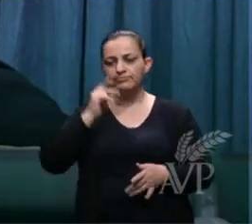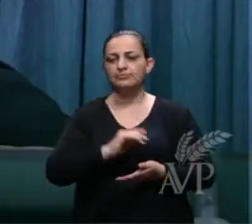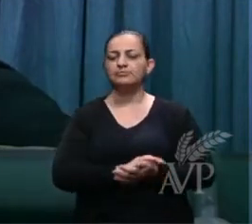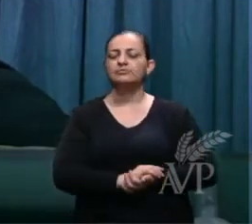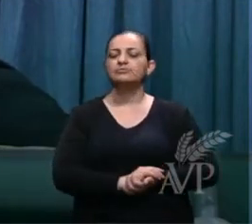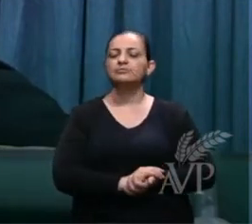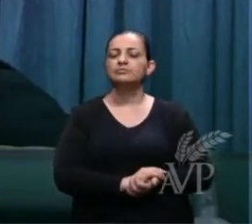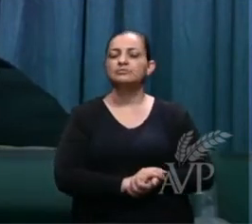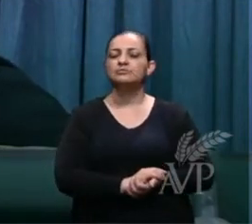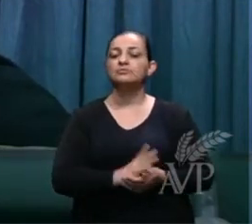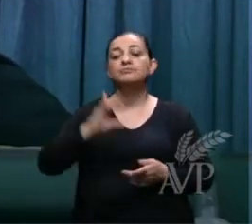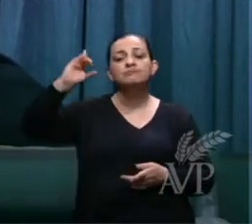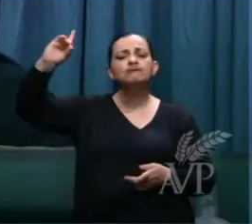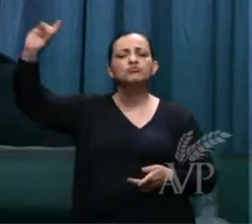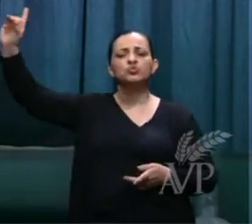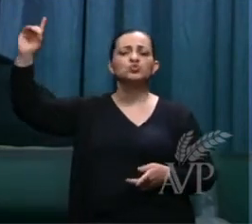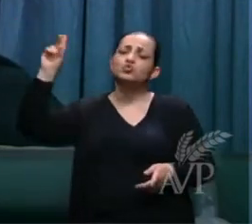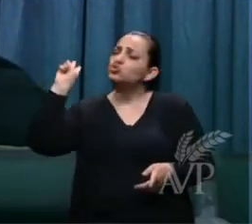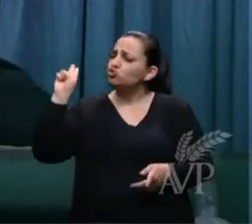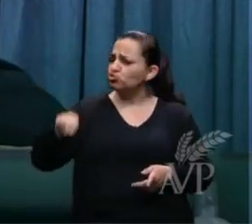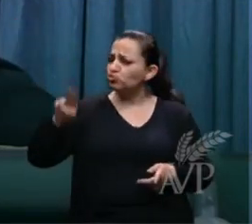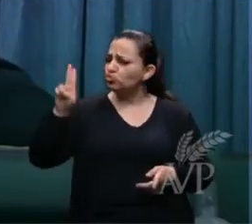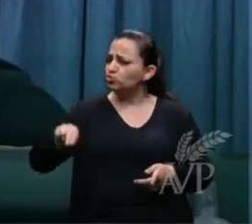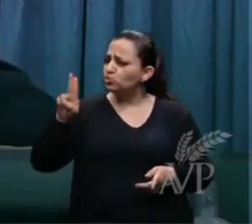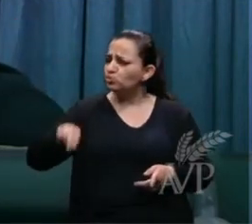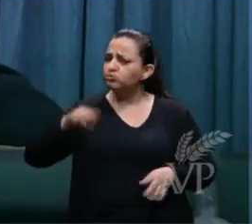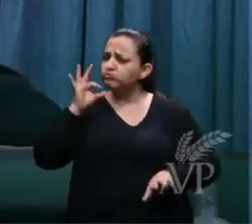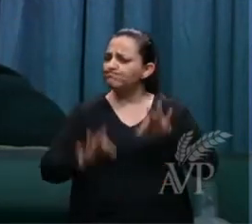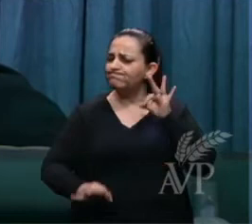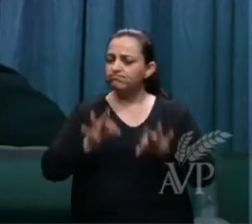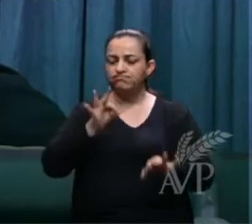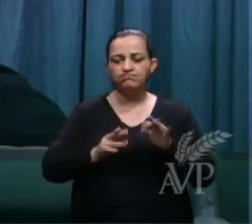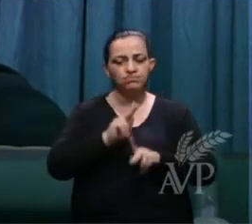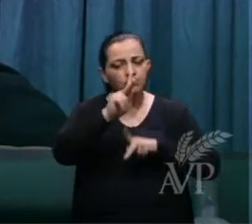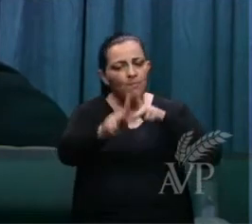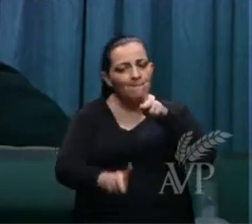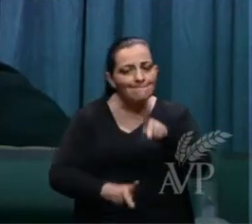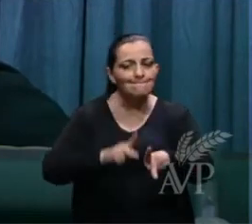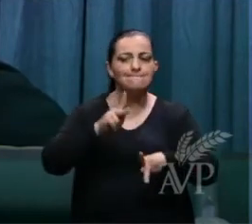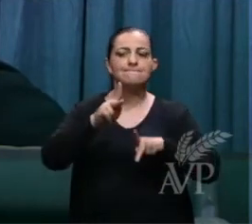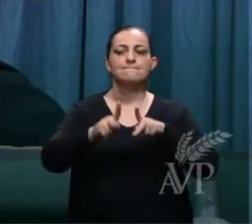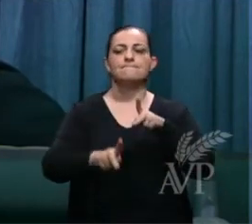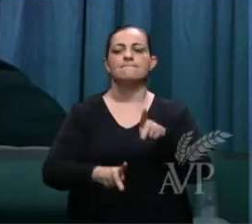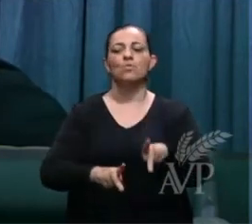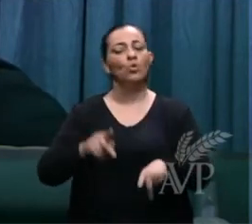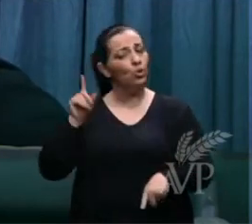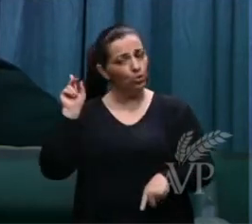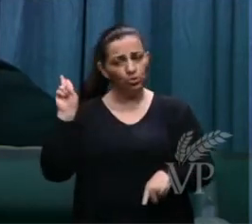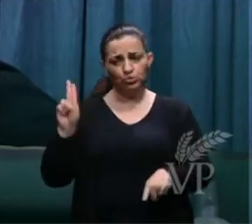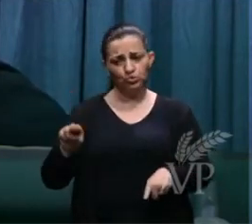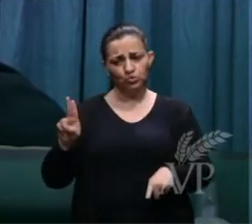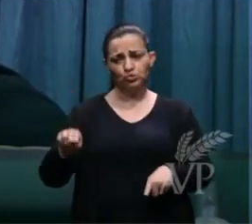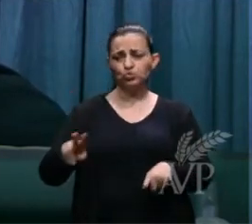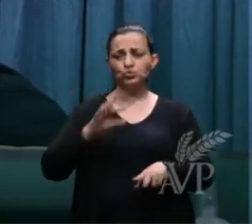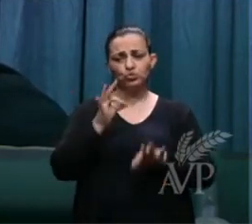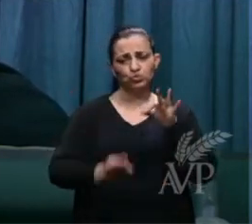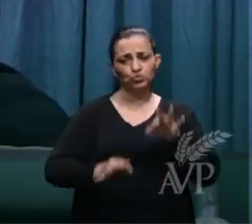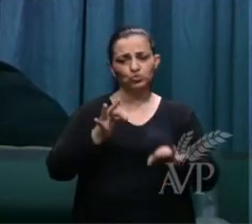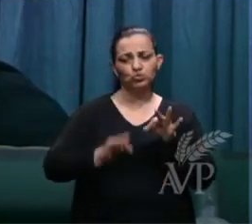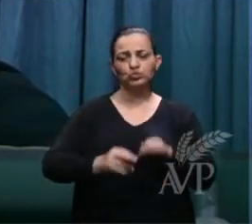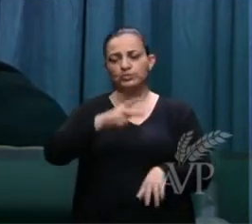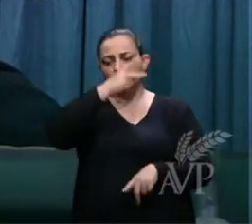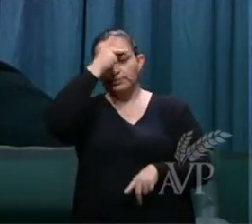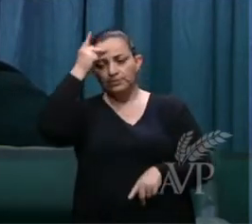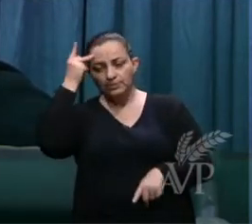e Deus nunca irá julgar o seu povo as pessoas através